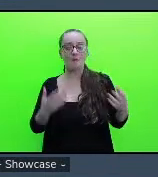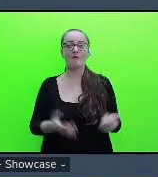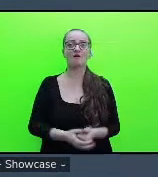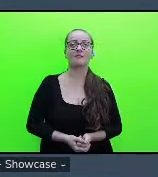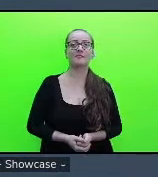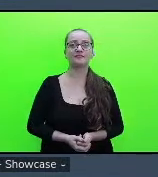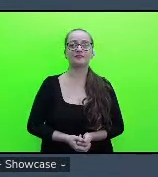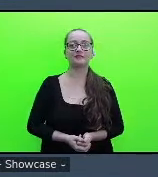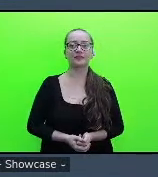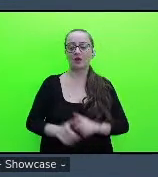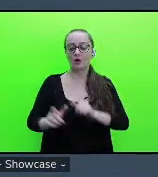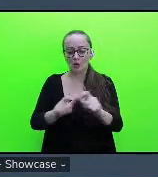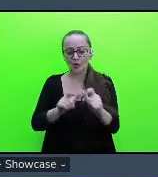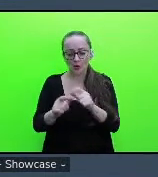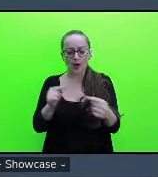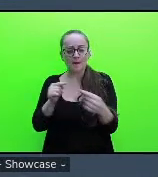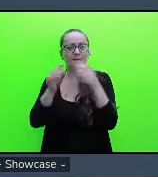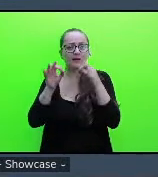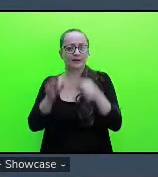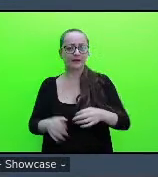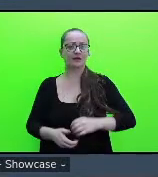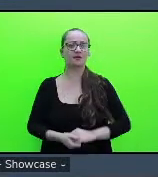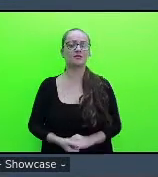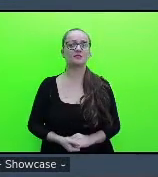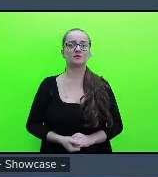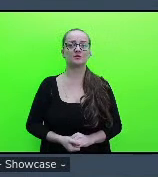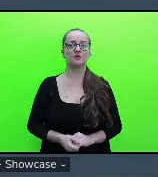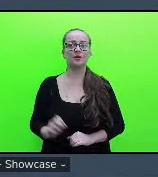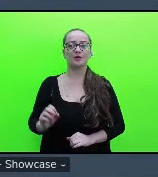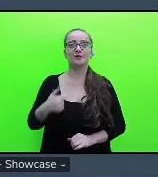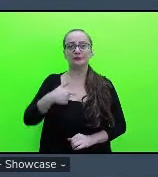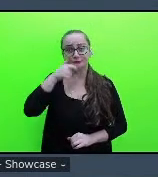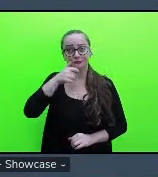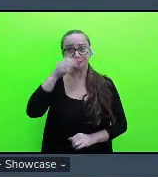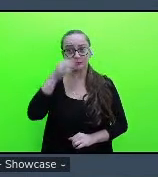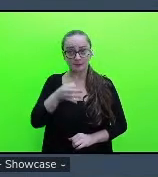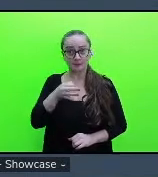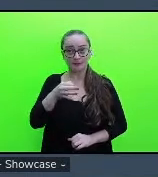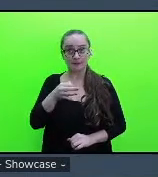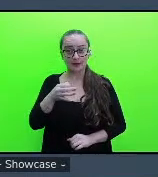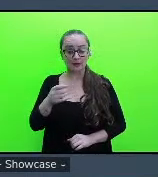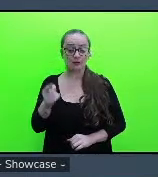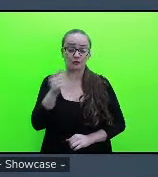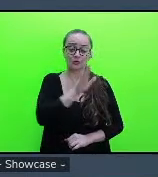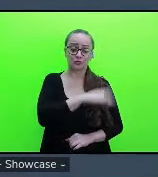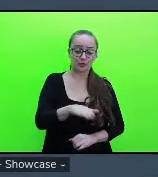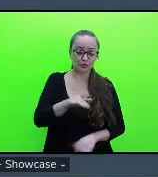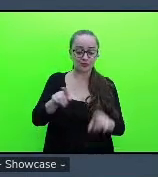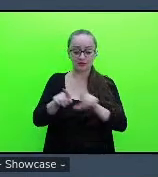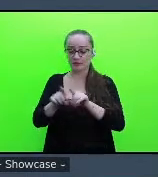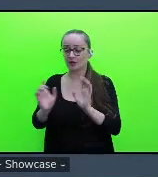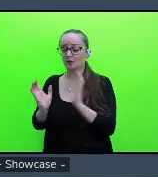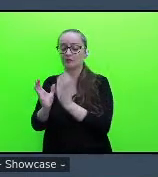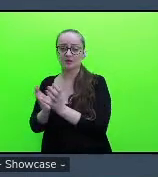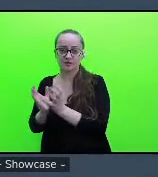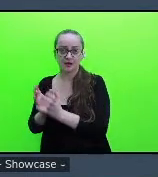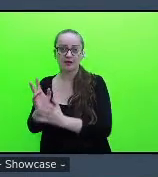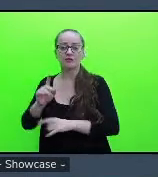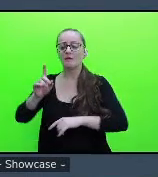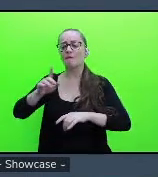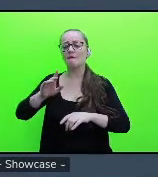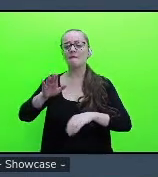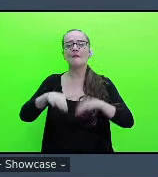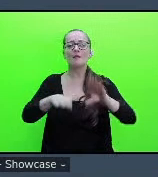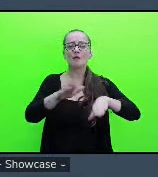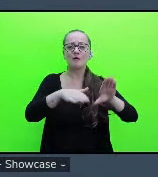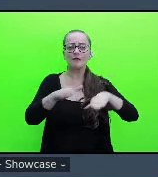locais adequados o interesse realmente tanto dos alunos quanto da comunidade que varia bastante de